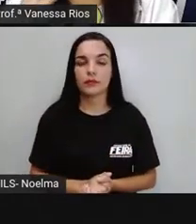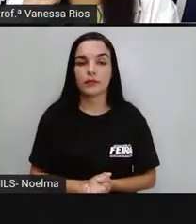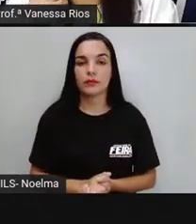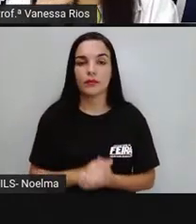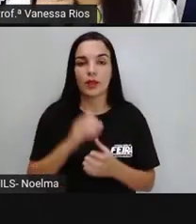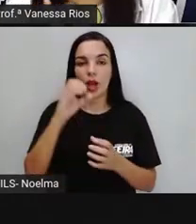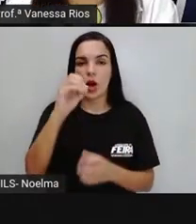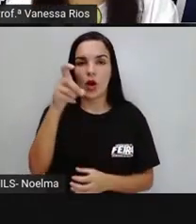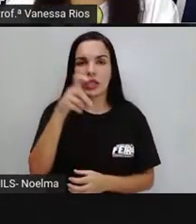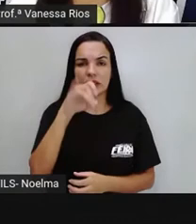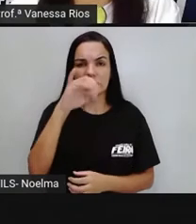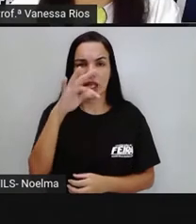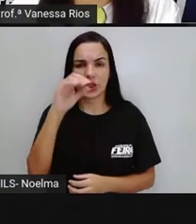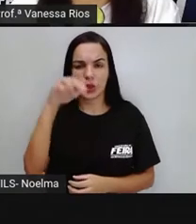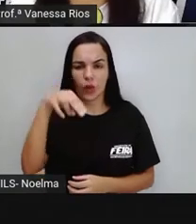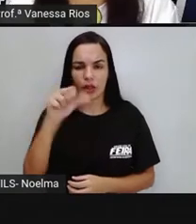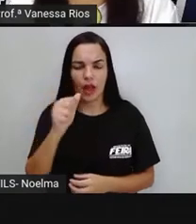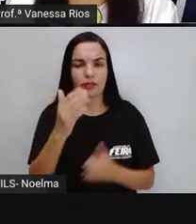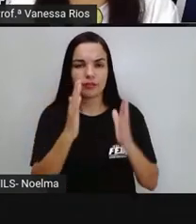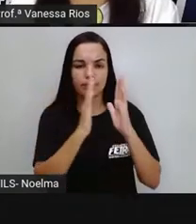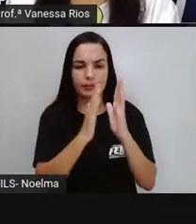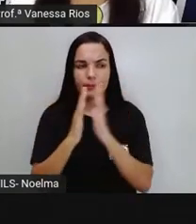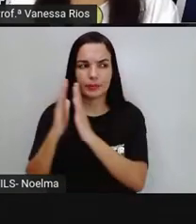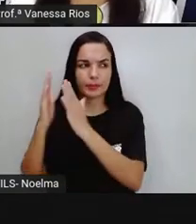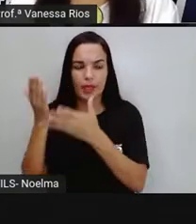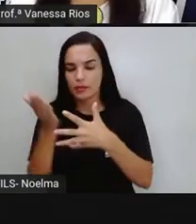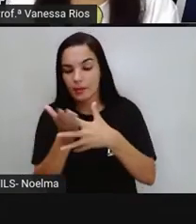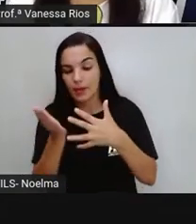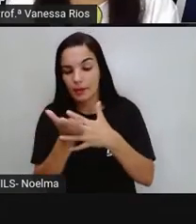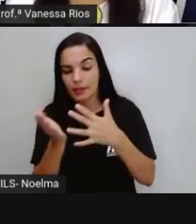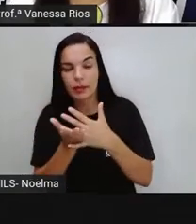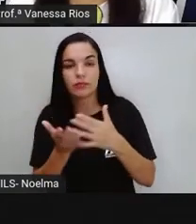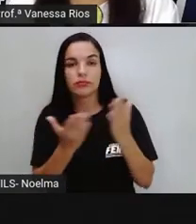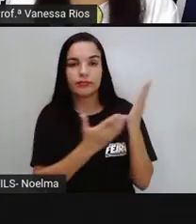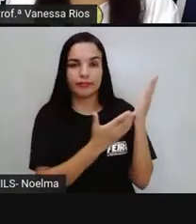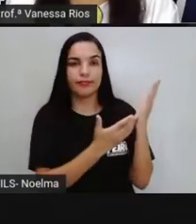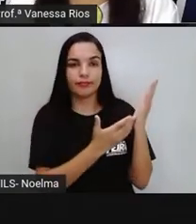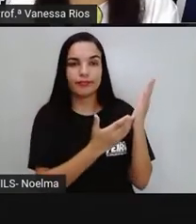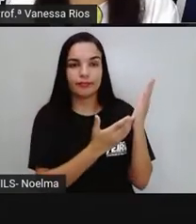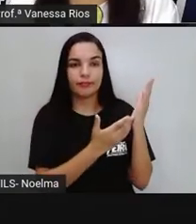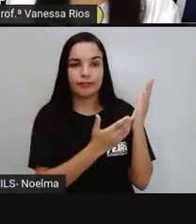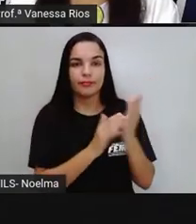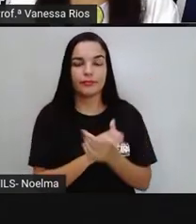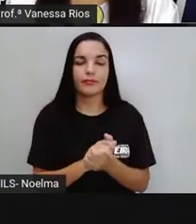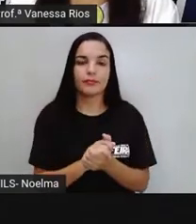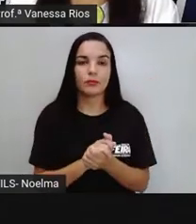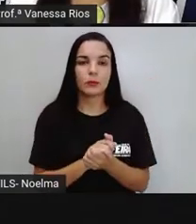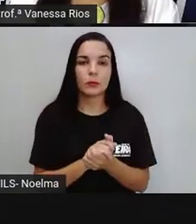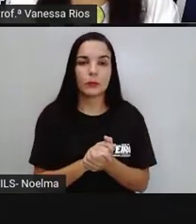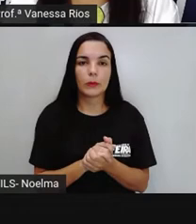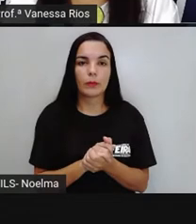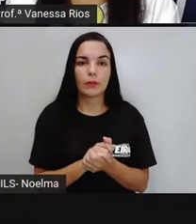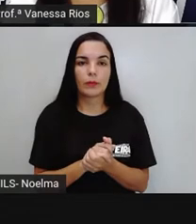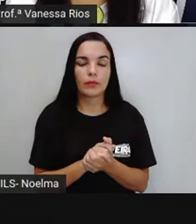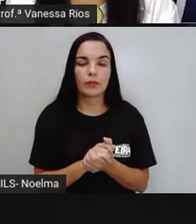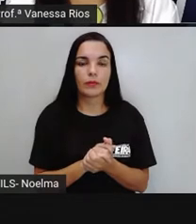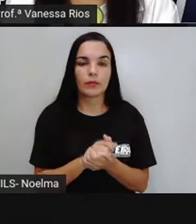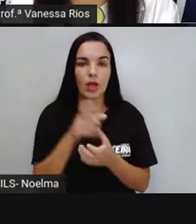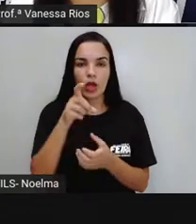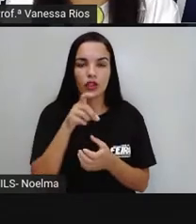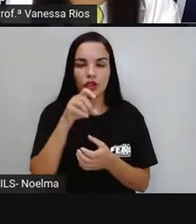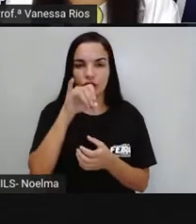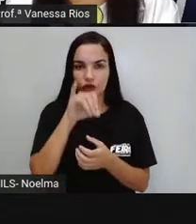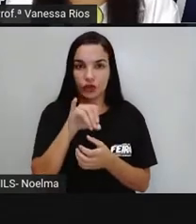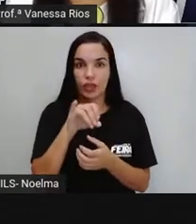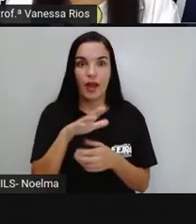palavra oxítona se separa dessa forma. O, aí tem a palavra quis, né? O x aí com esse som.